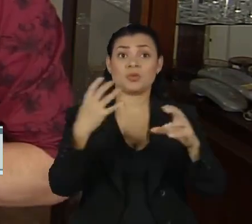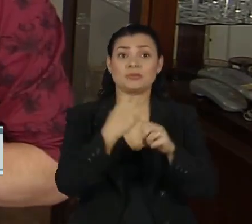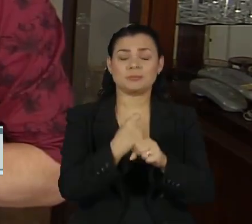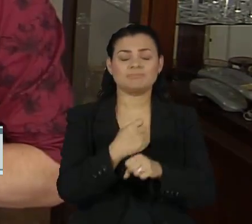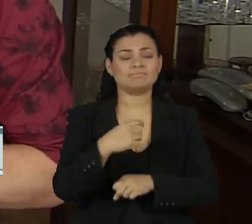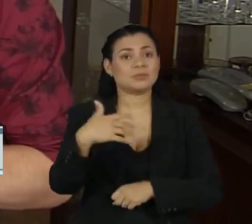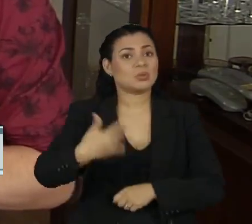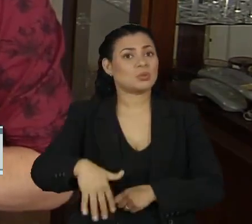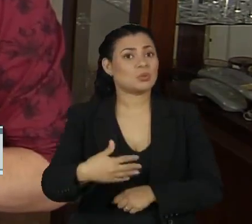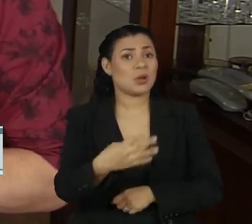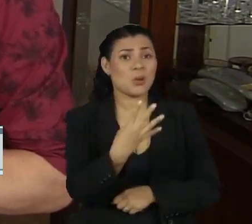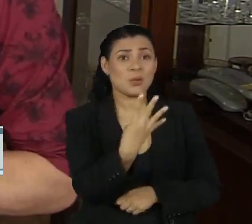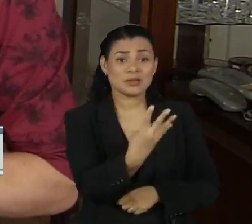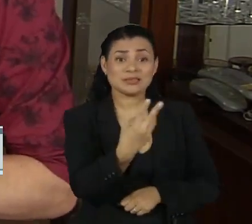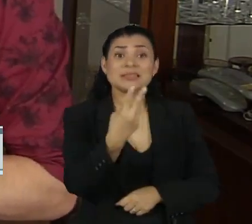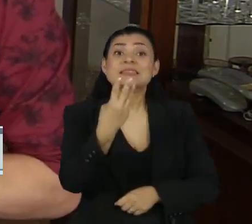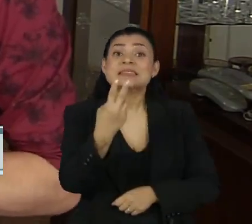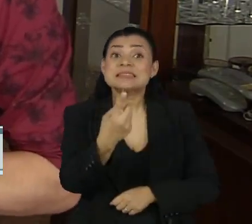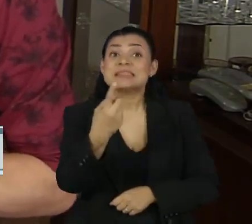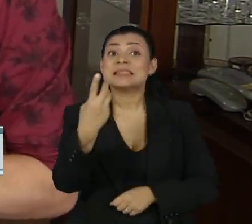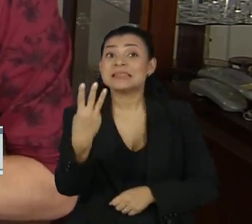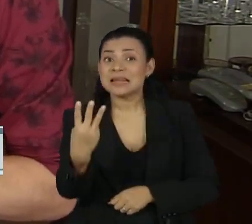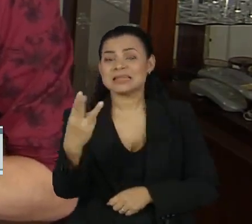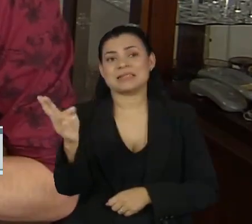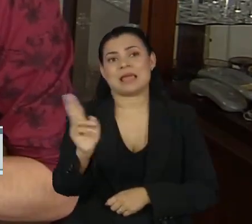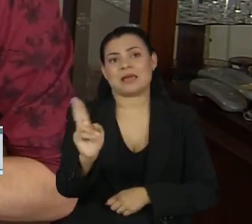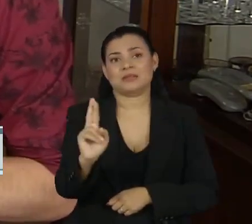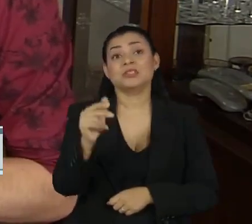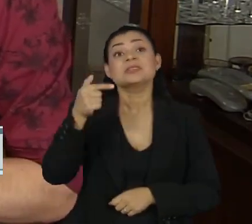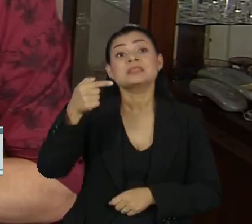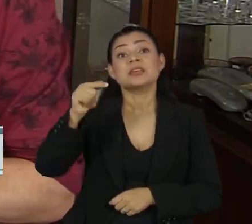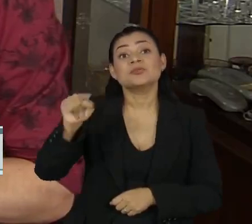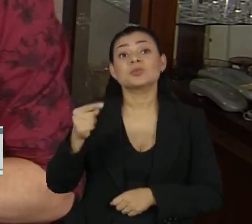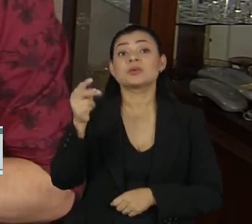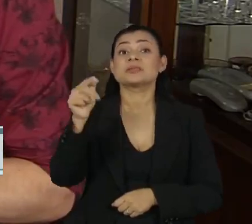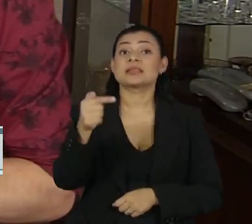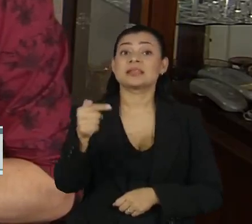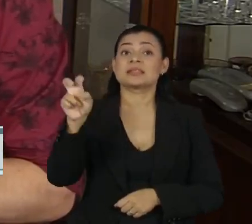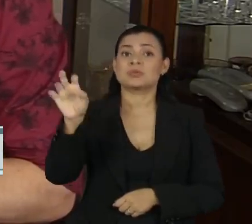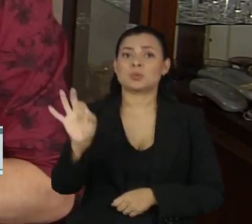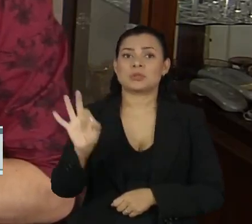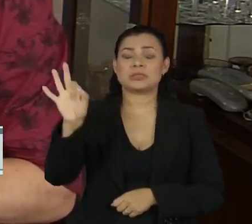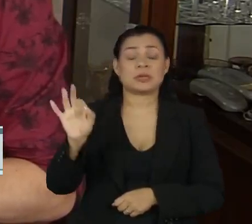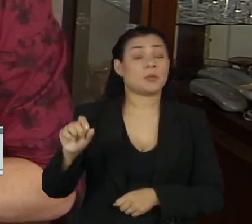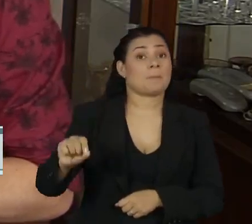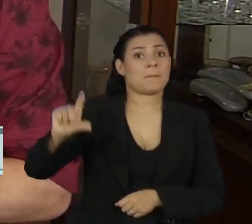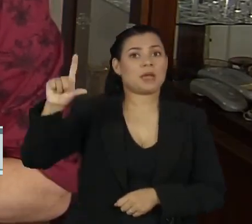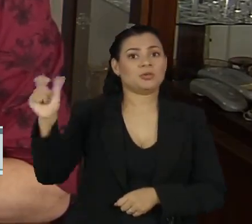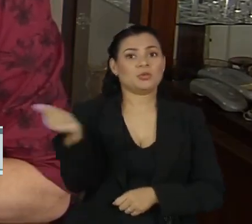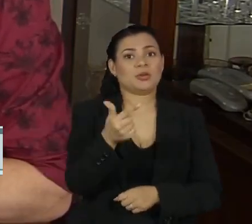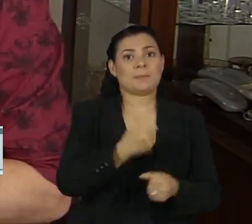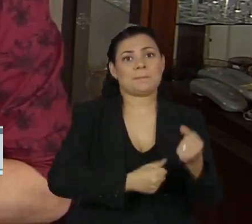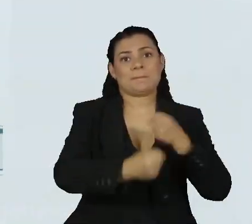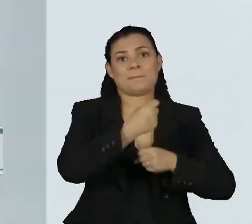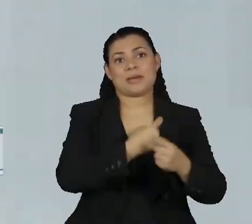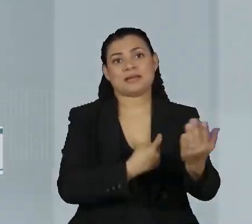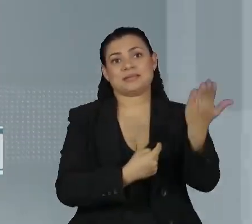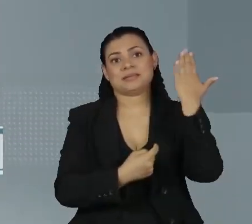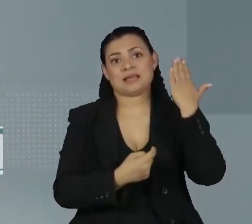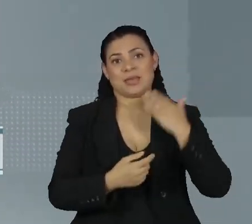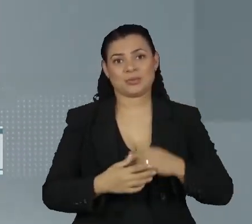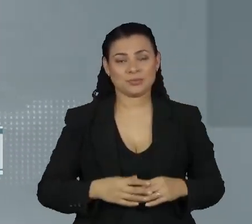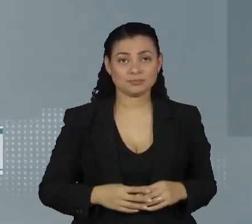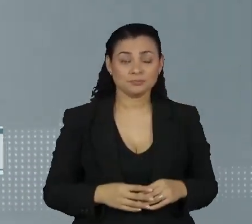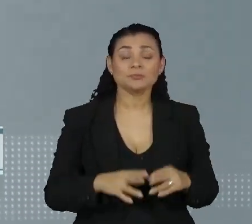está em R$ 413,00, 7,75% maior do que no Natal anterior. A